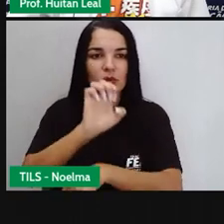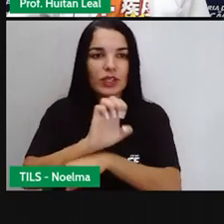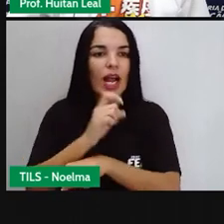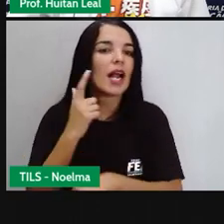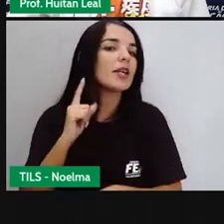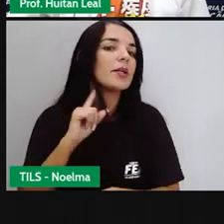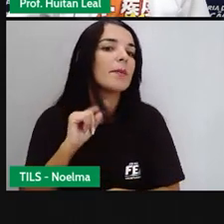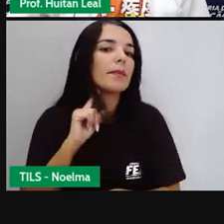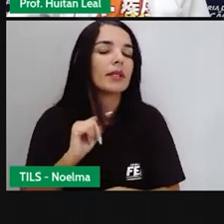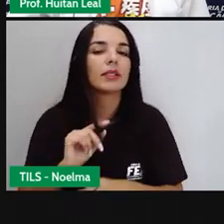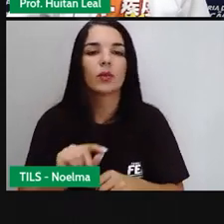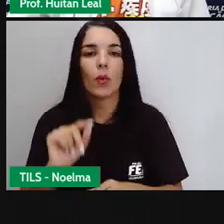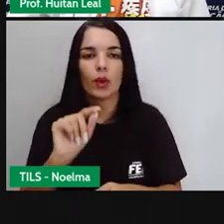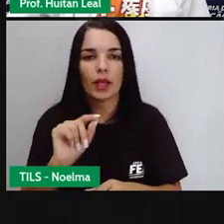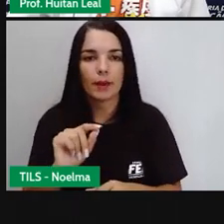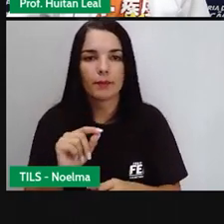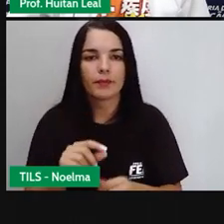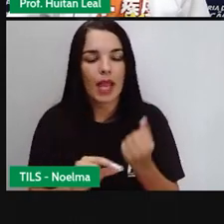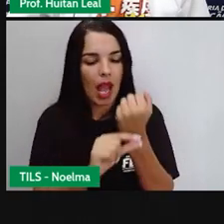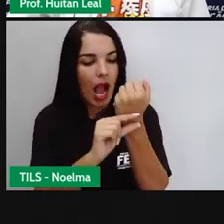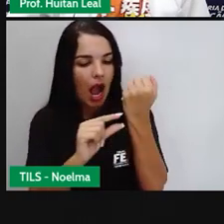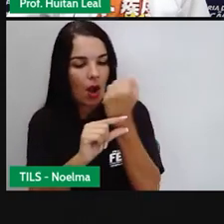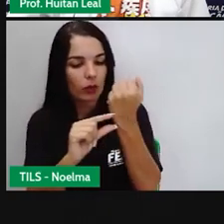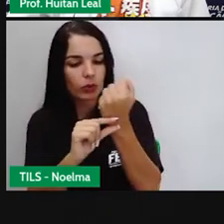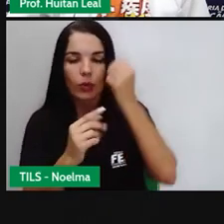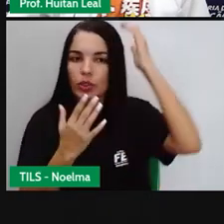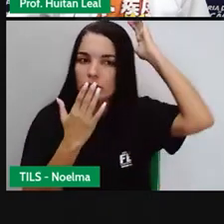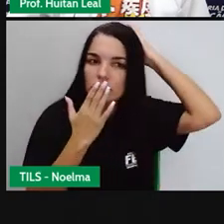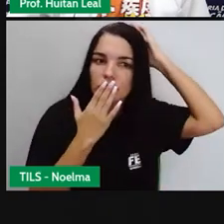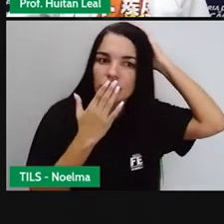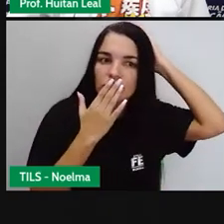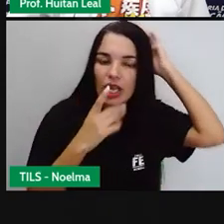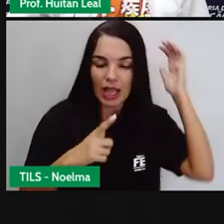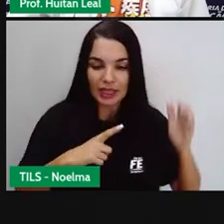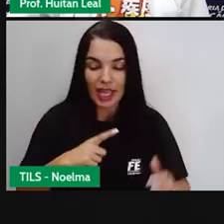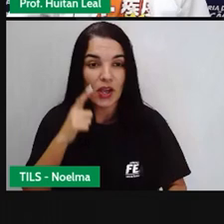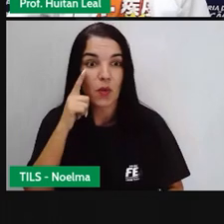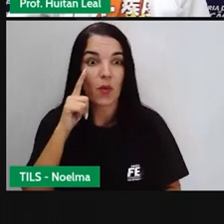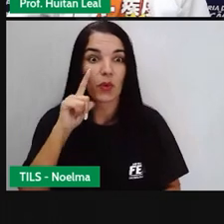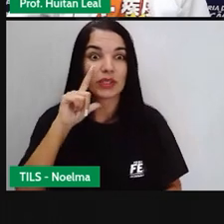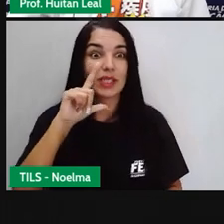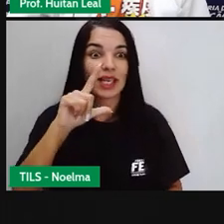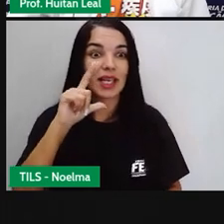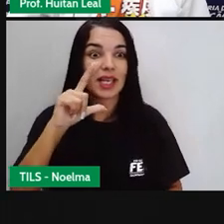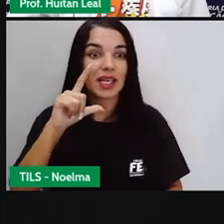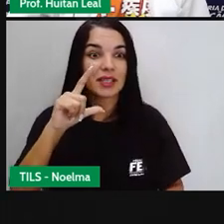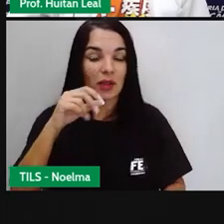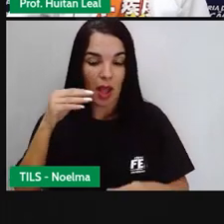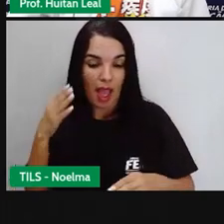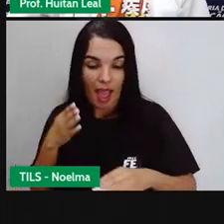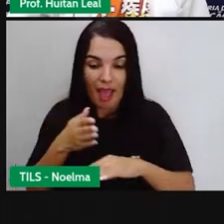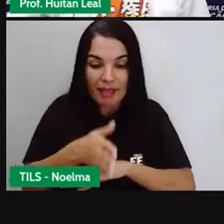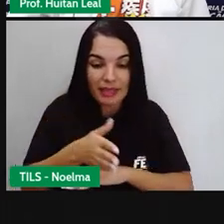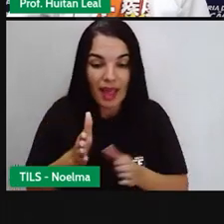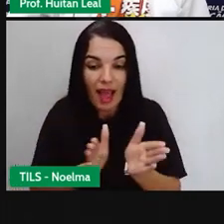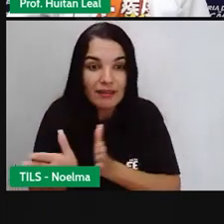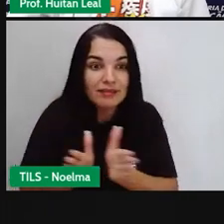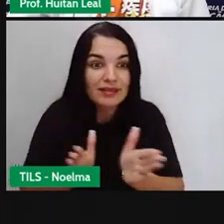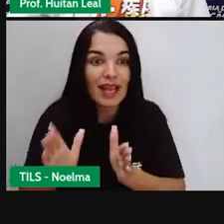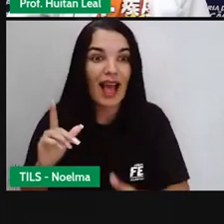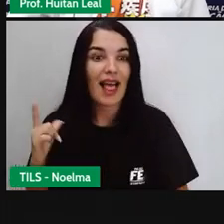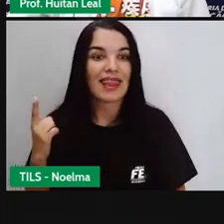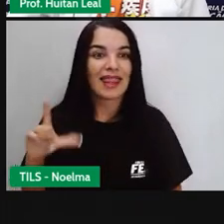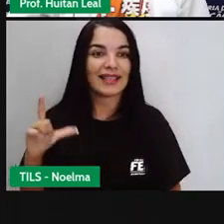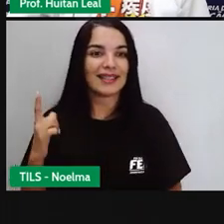Autores indígenas conquistam espaço na literatura brasileira. Os veteranos Ailton Krenak,